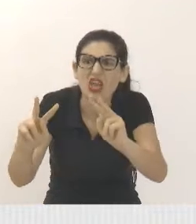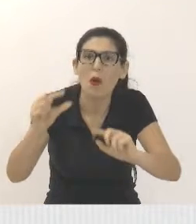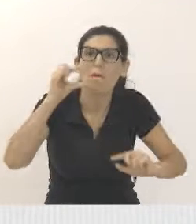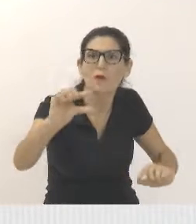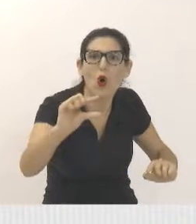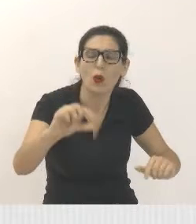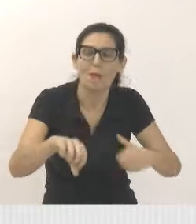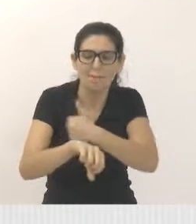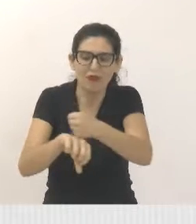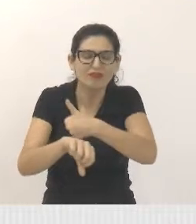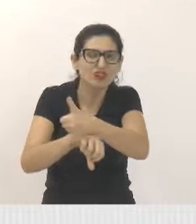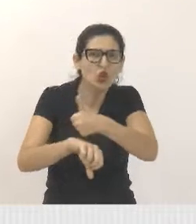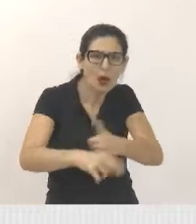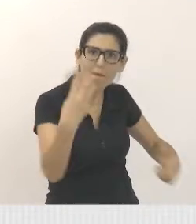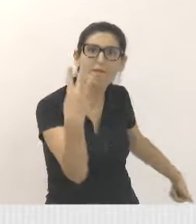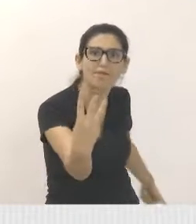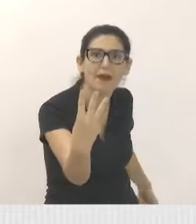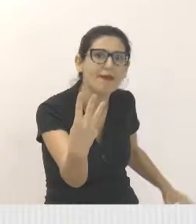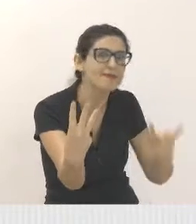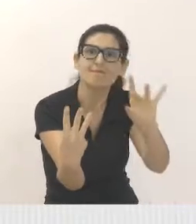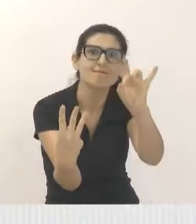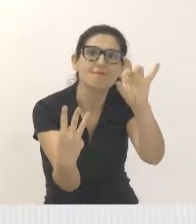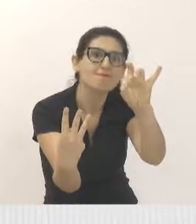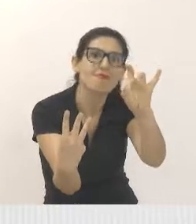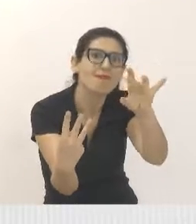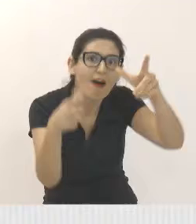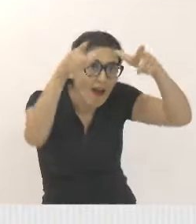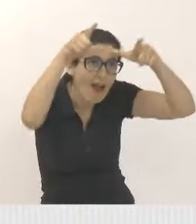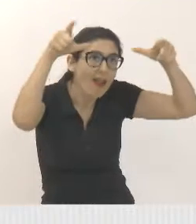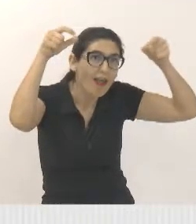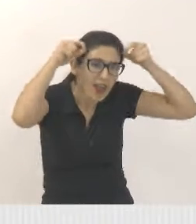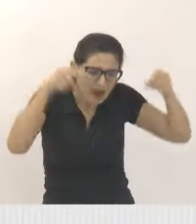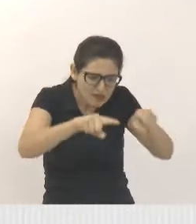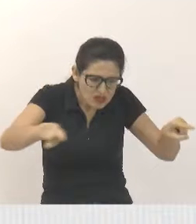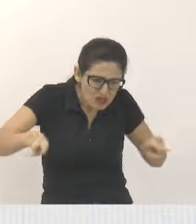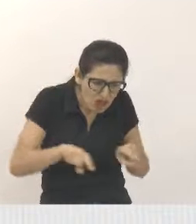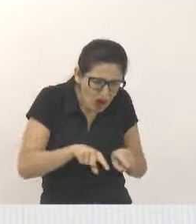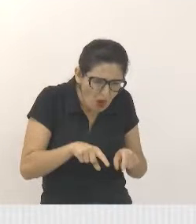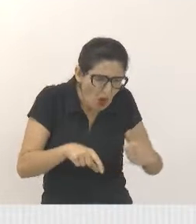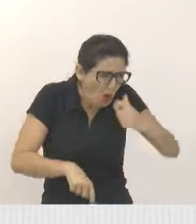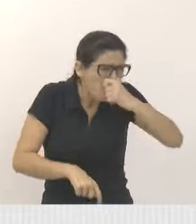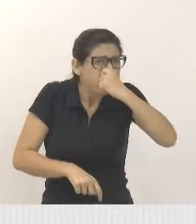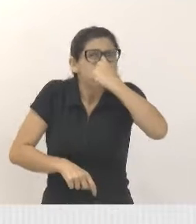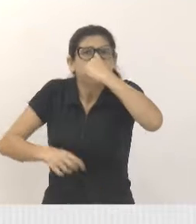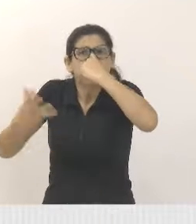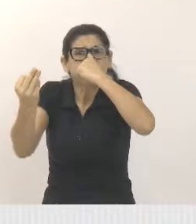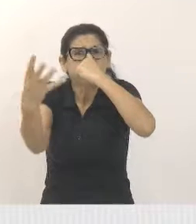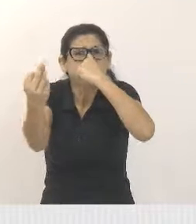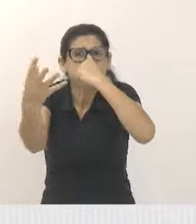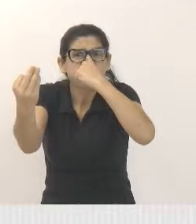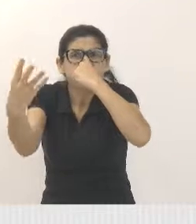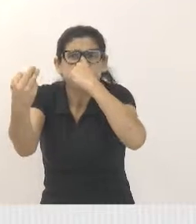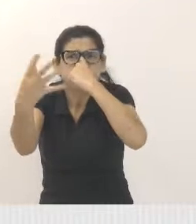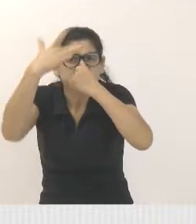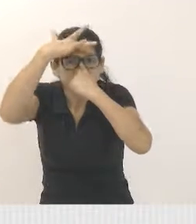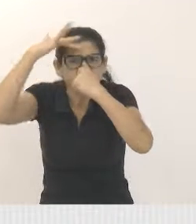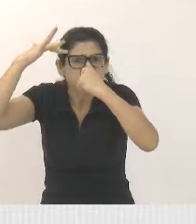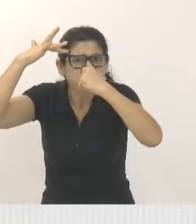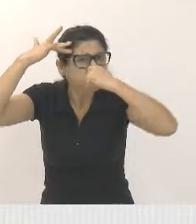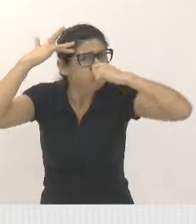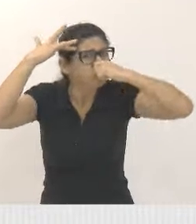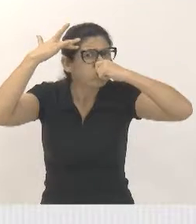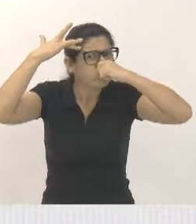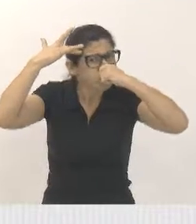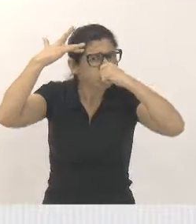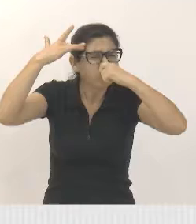Eu vi três profissionais de saúde em uma sala pequena, atendendo a população, que